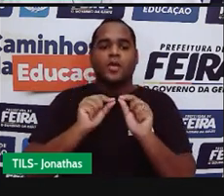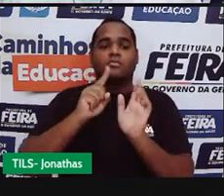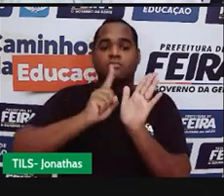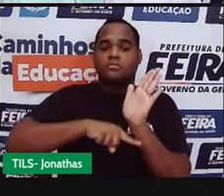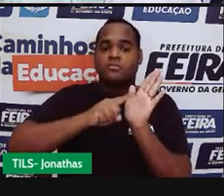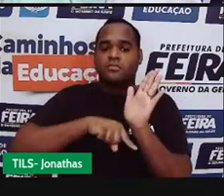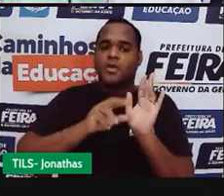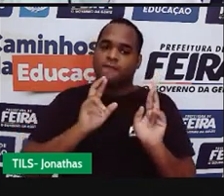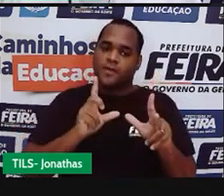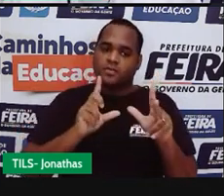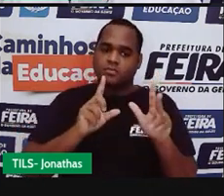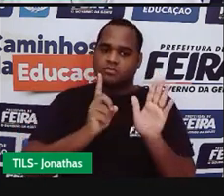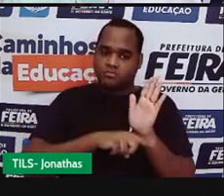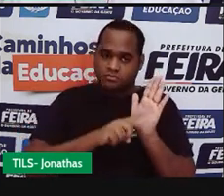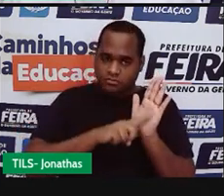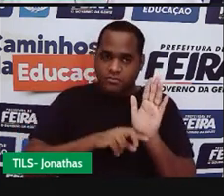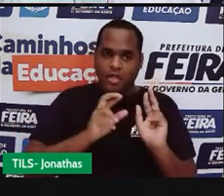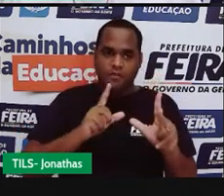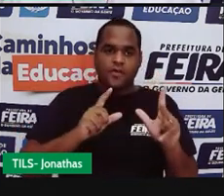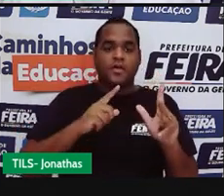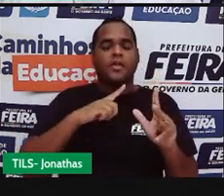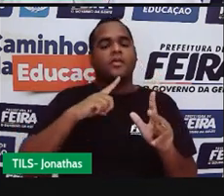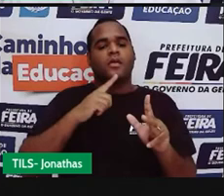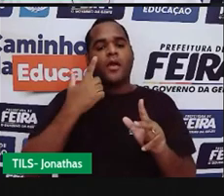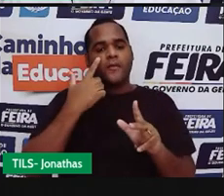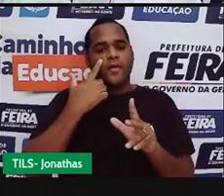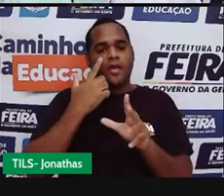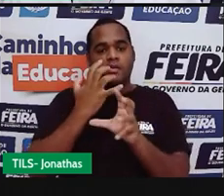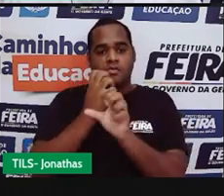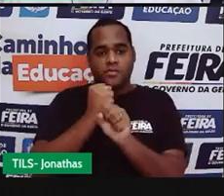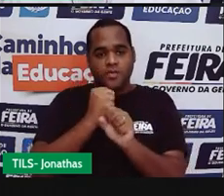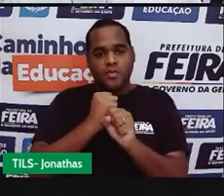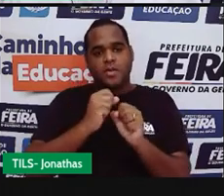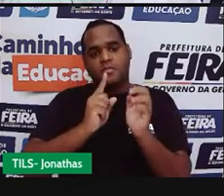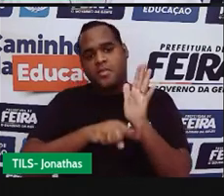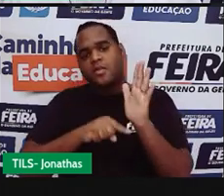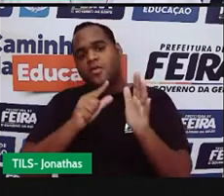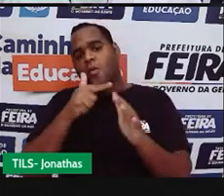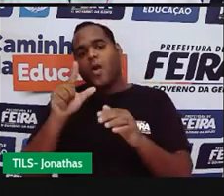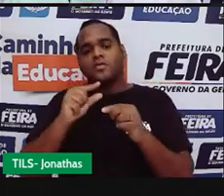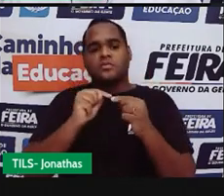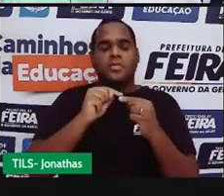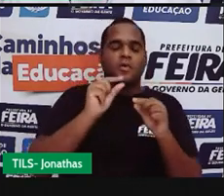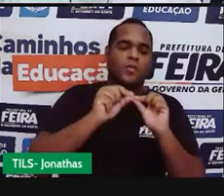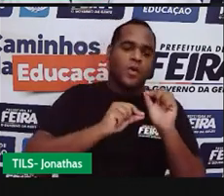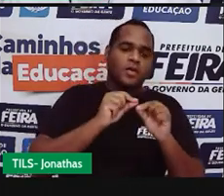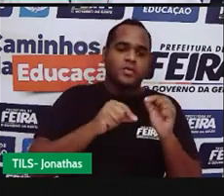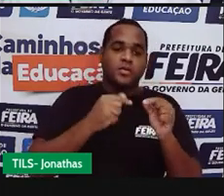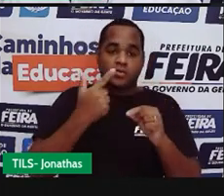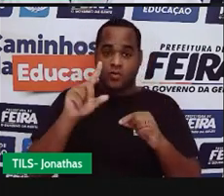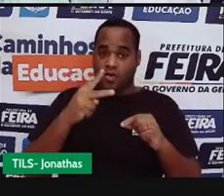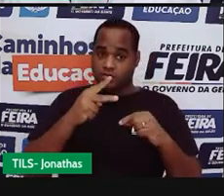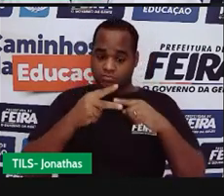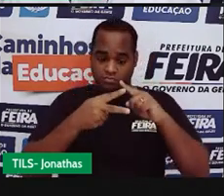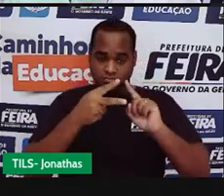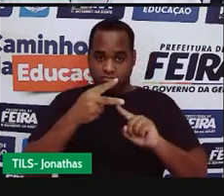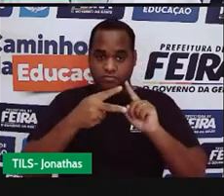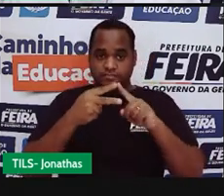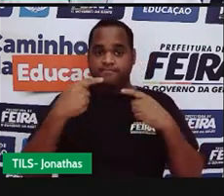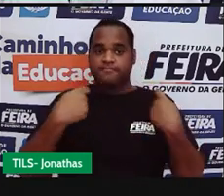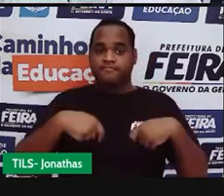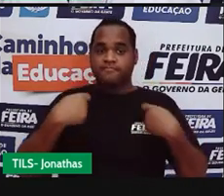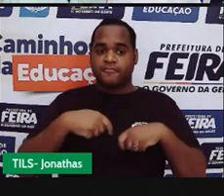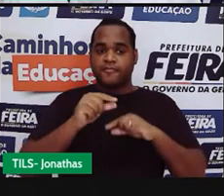menos, subtração. Quando você faz a diferença das medidas de dois lados, precisa